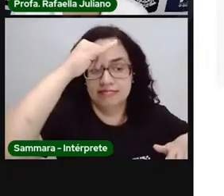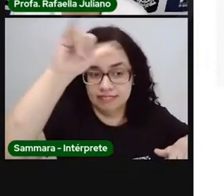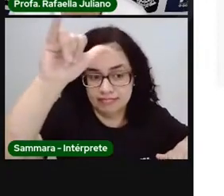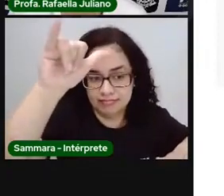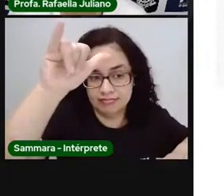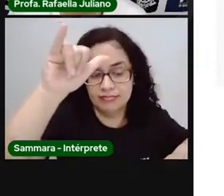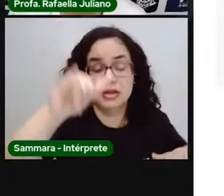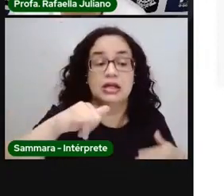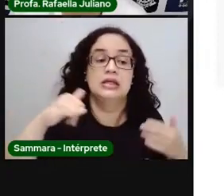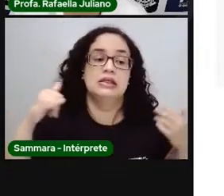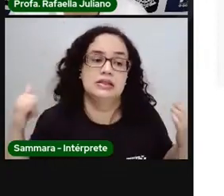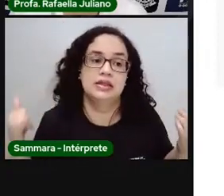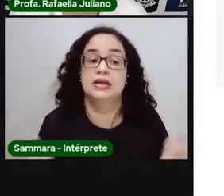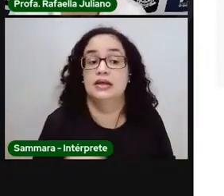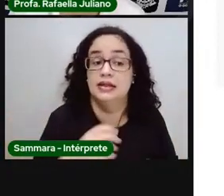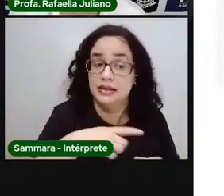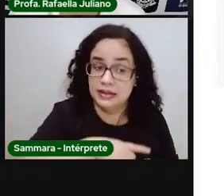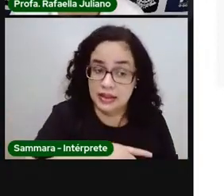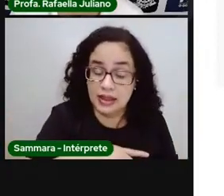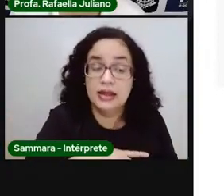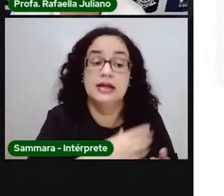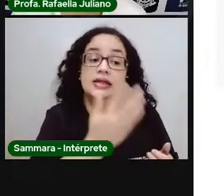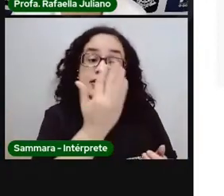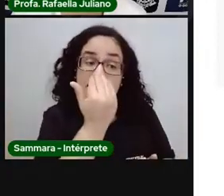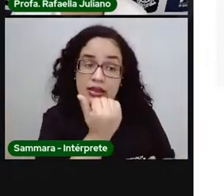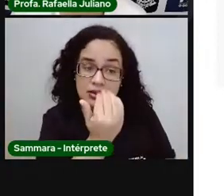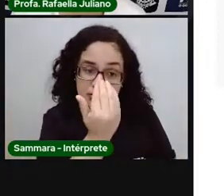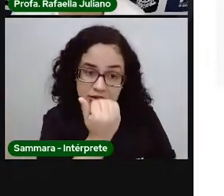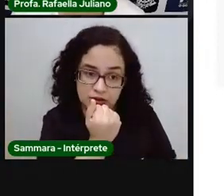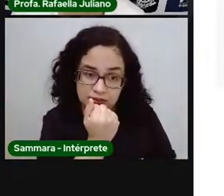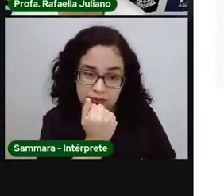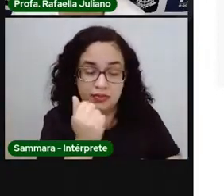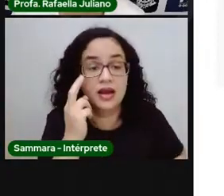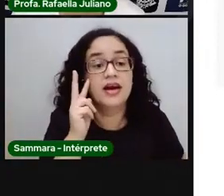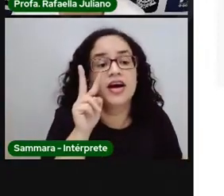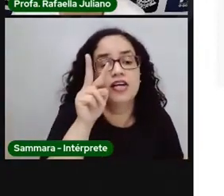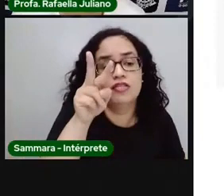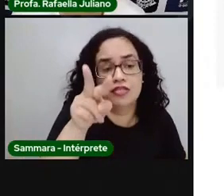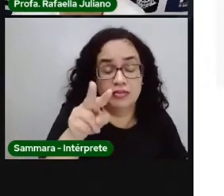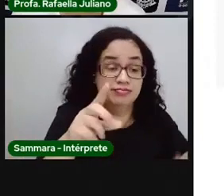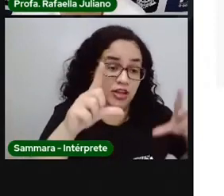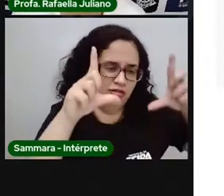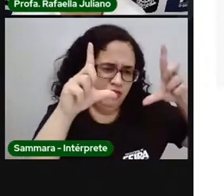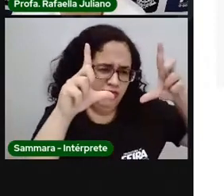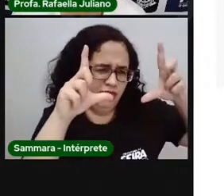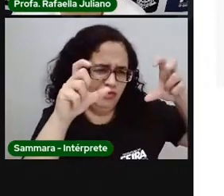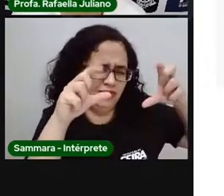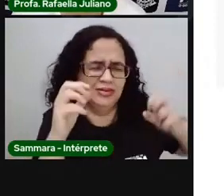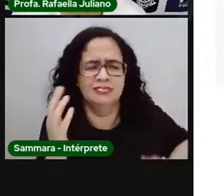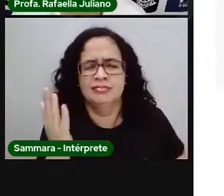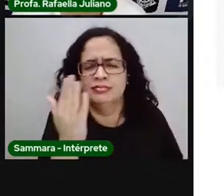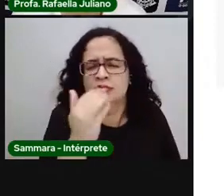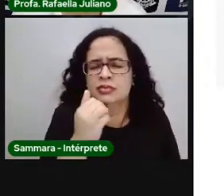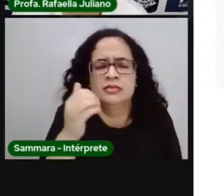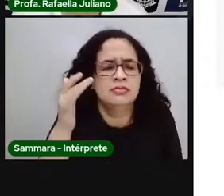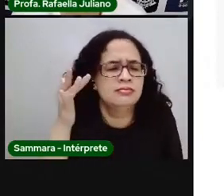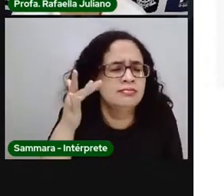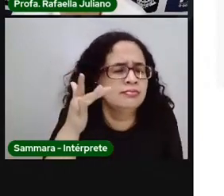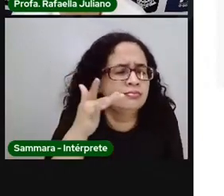adicionar na nossa alimentação. Quando a gente vê essa foto aí, dá água na boca, né gente?